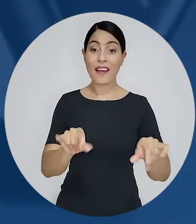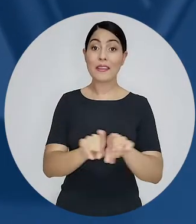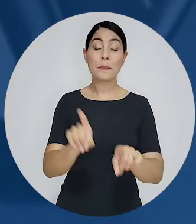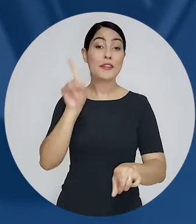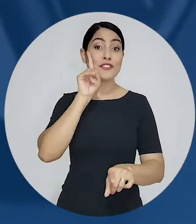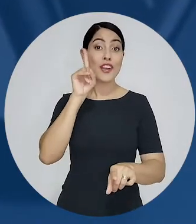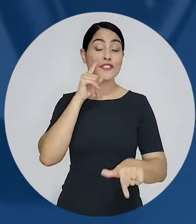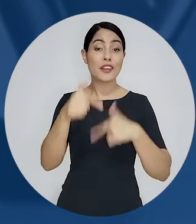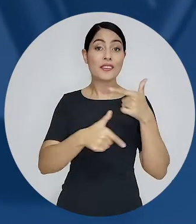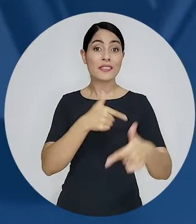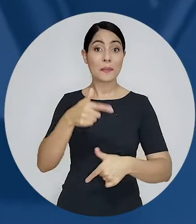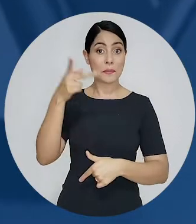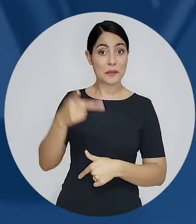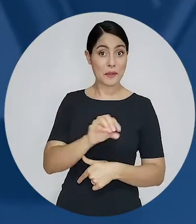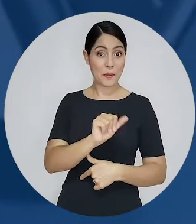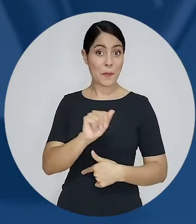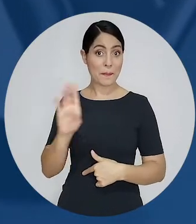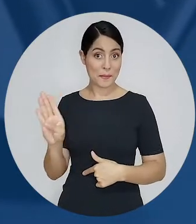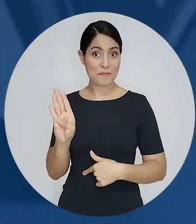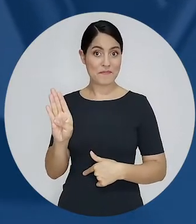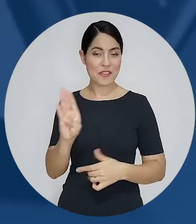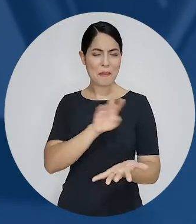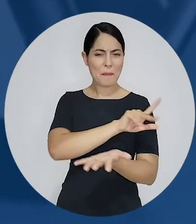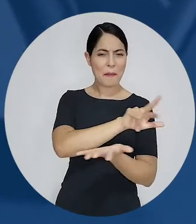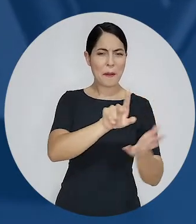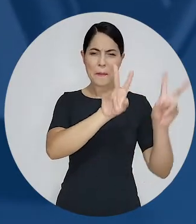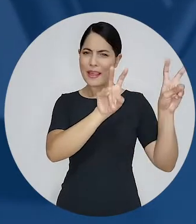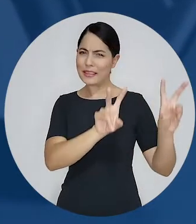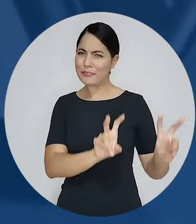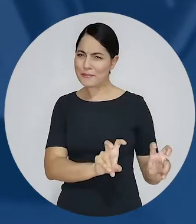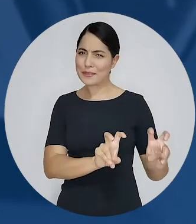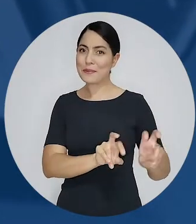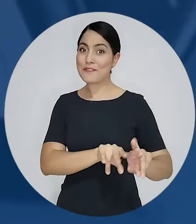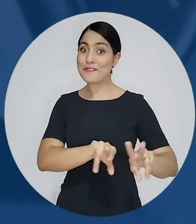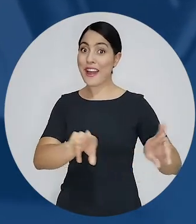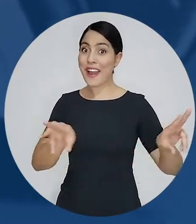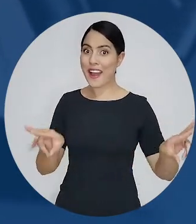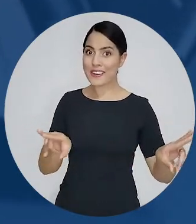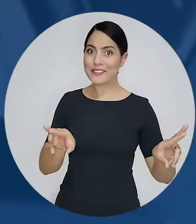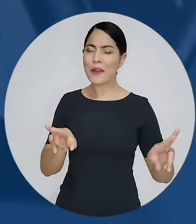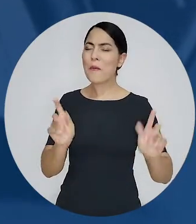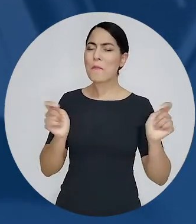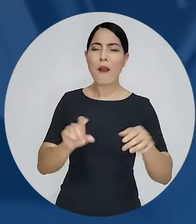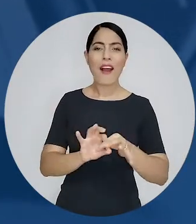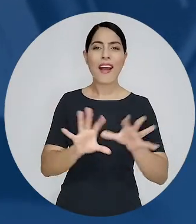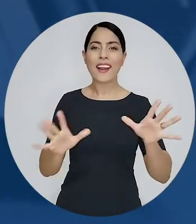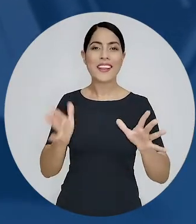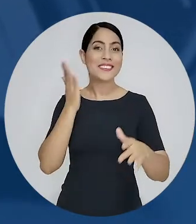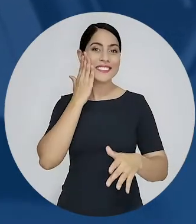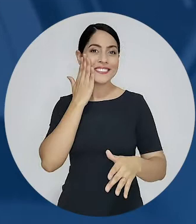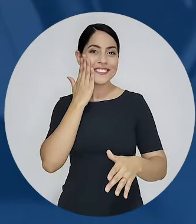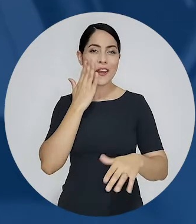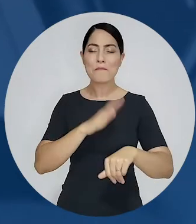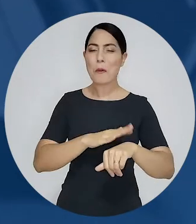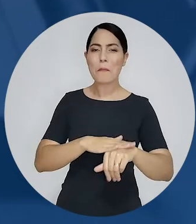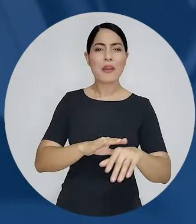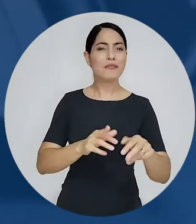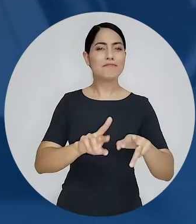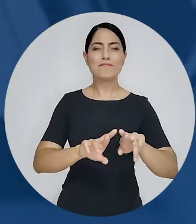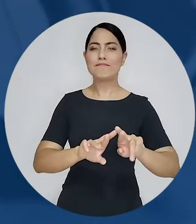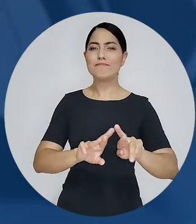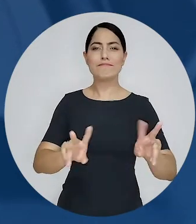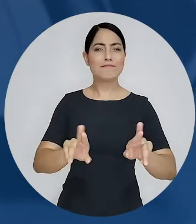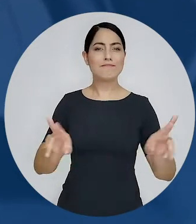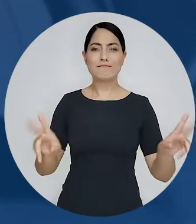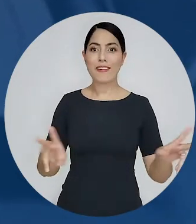destaques de cada dia de trabalho da Ordem dos Advogados do Brasil e muito mais. Saiba de tudo a qualquer hora